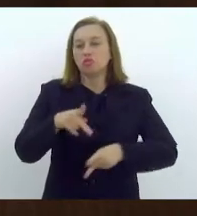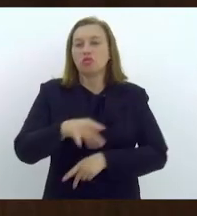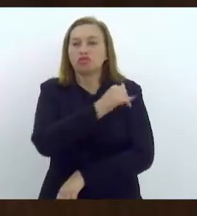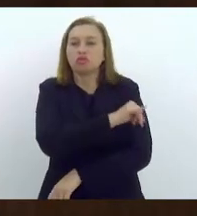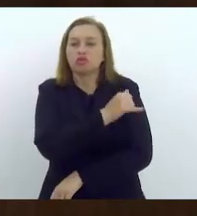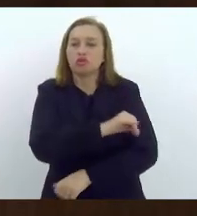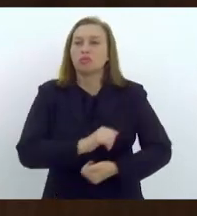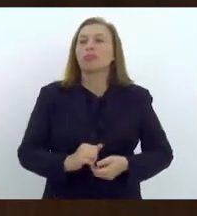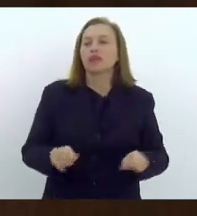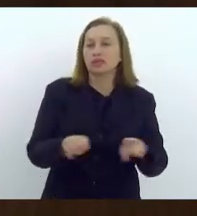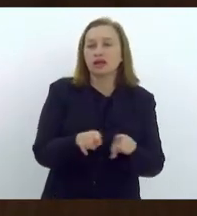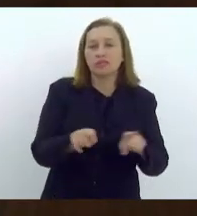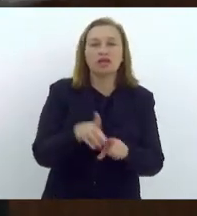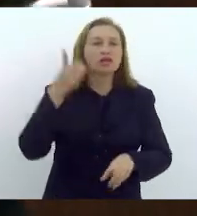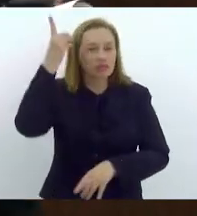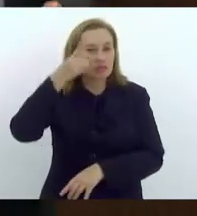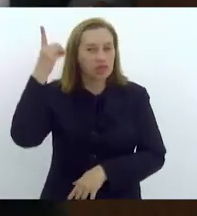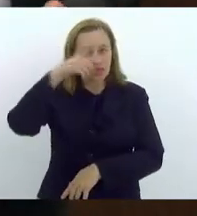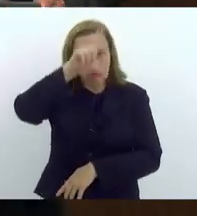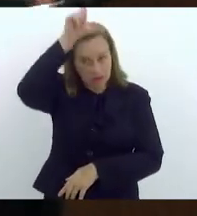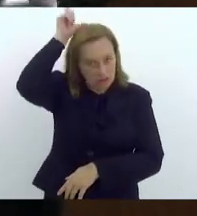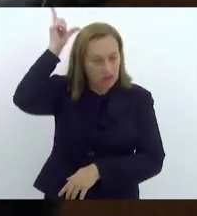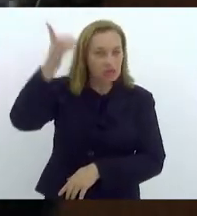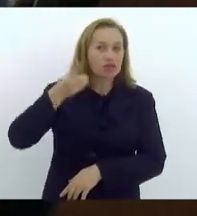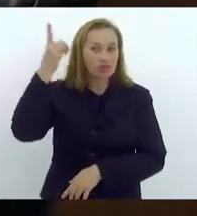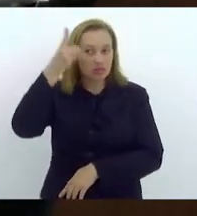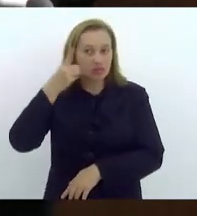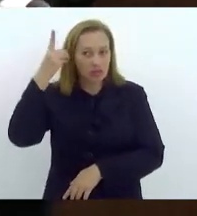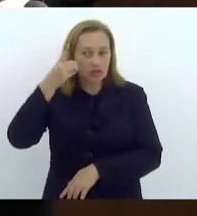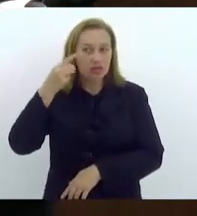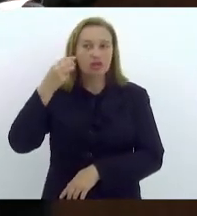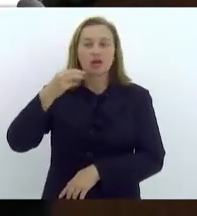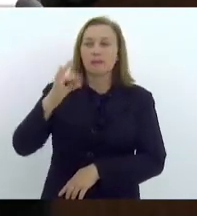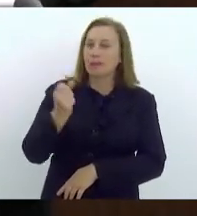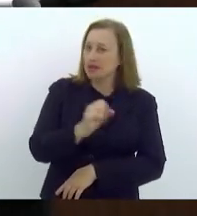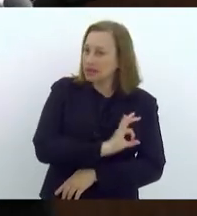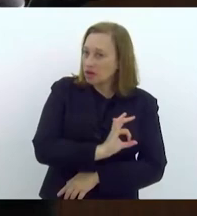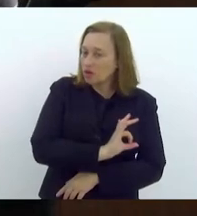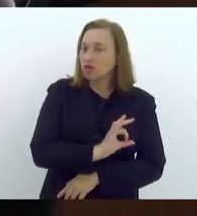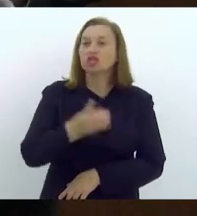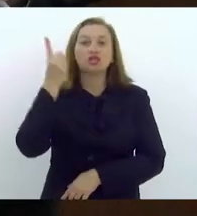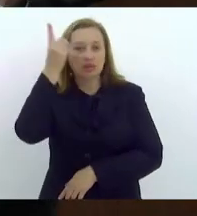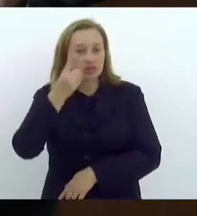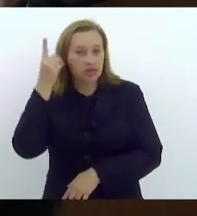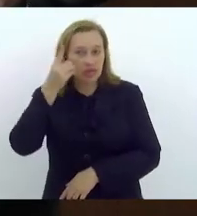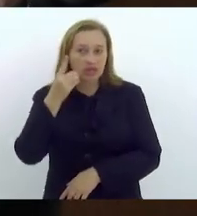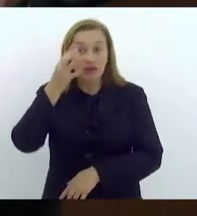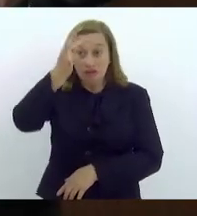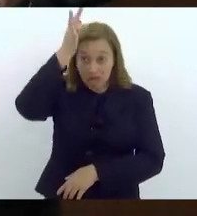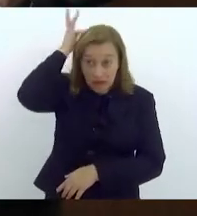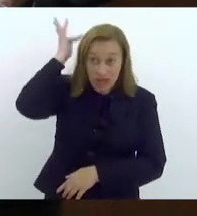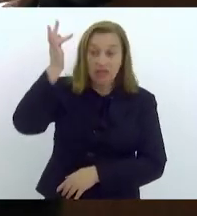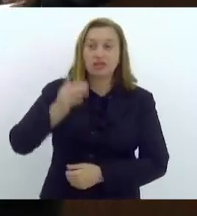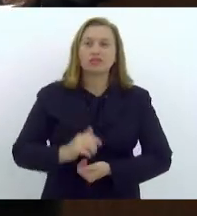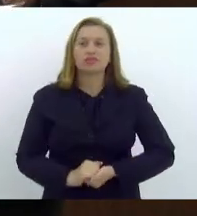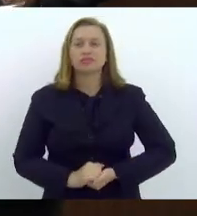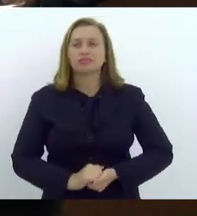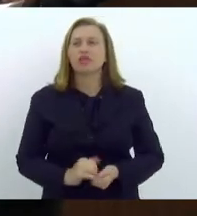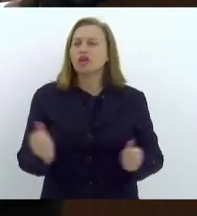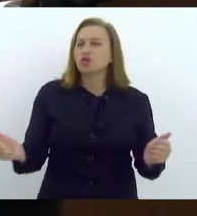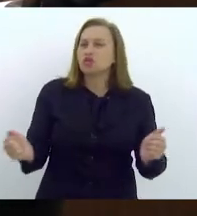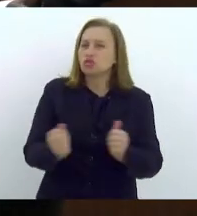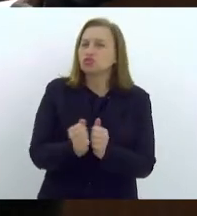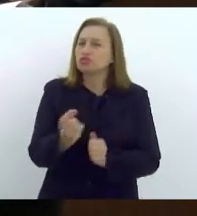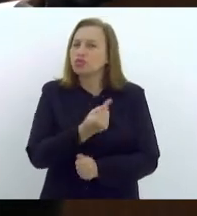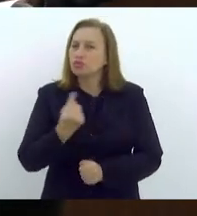digo ao deputado Luiz Paulo, à deputada doutora Marta Rocha, ao deputado Fred Pacheco, que junto